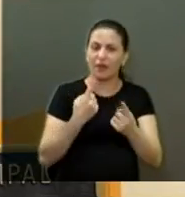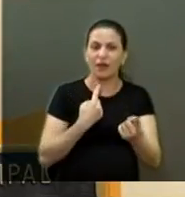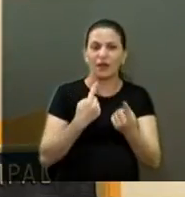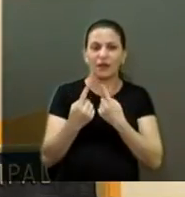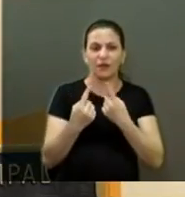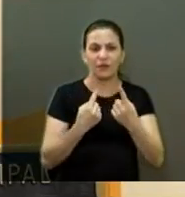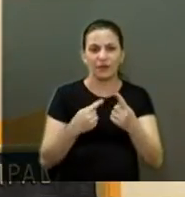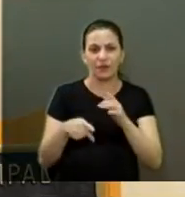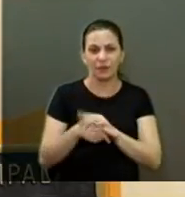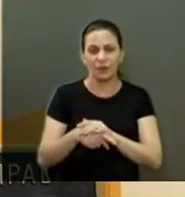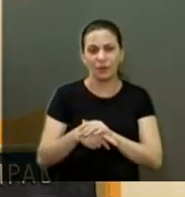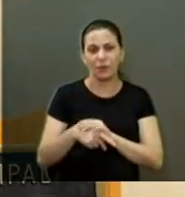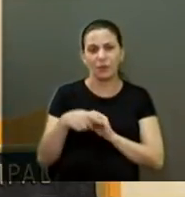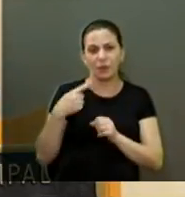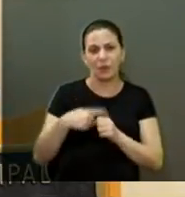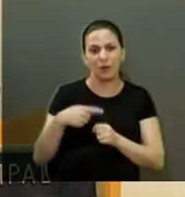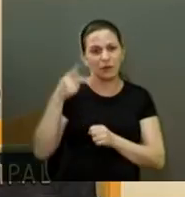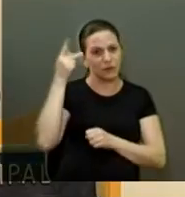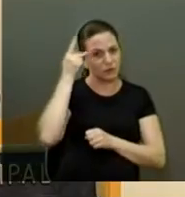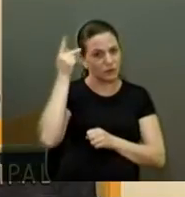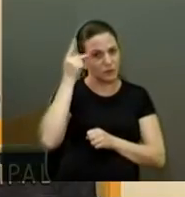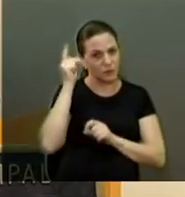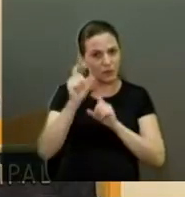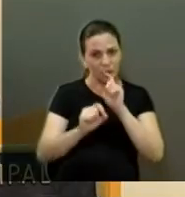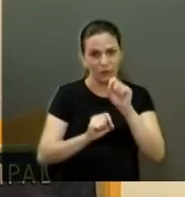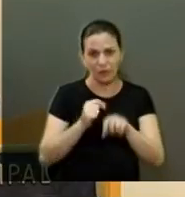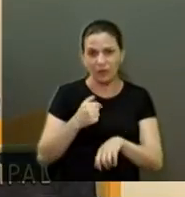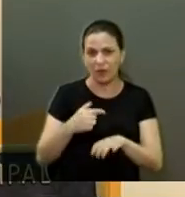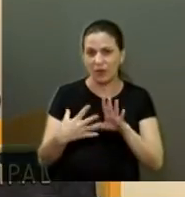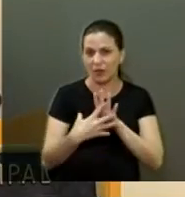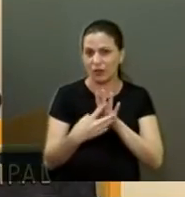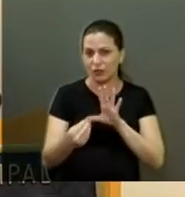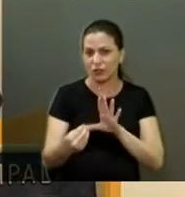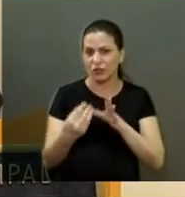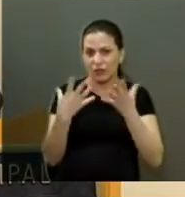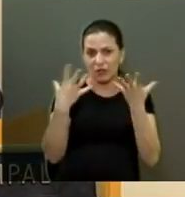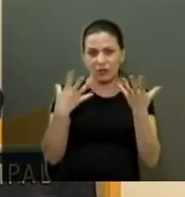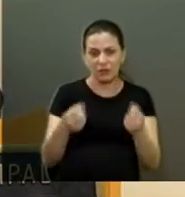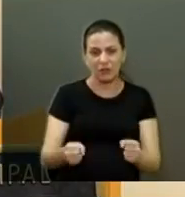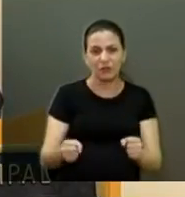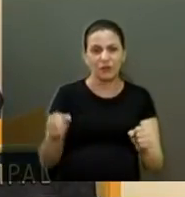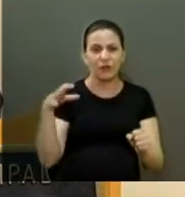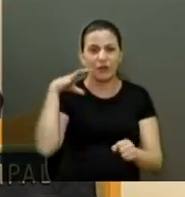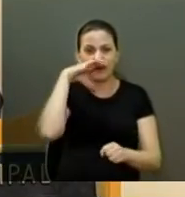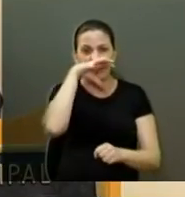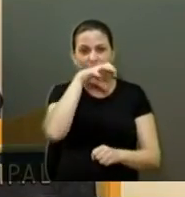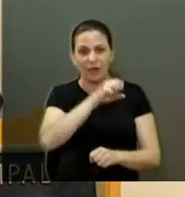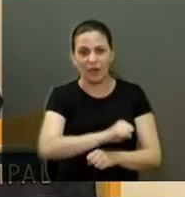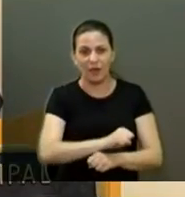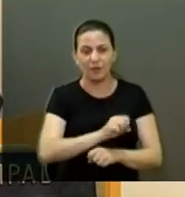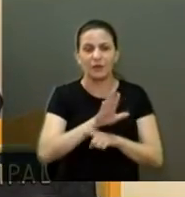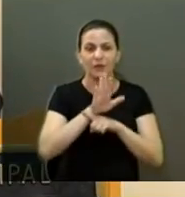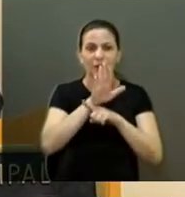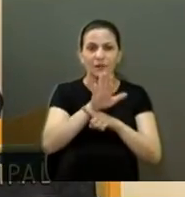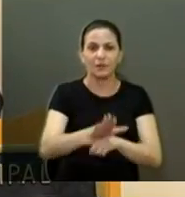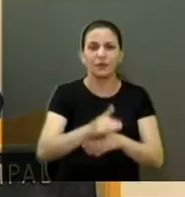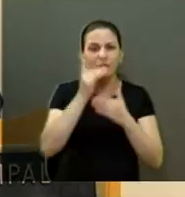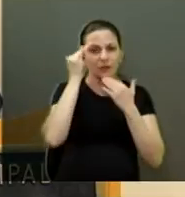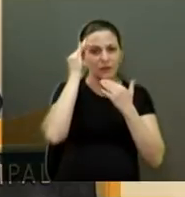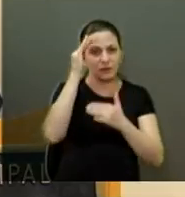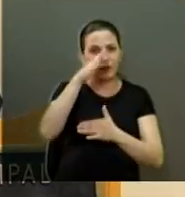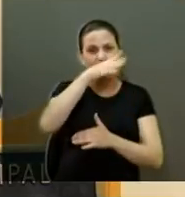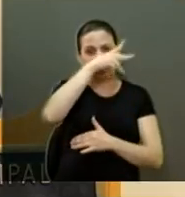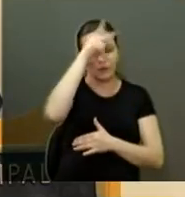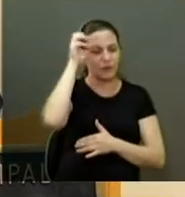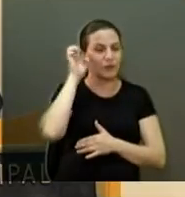Smith, no Parque São Paulo. encaminhamos a indicação. Foi um atendimento rápido, um atendimento que a gente tem que agradecer ao prefeito